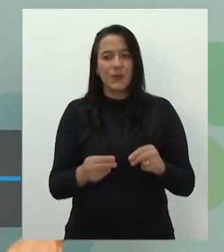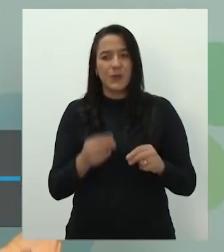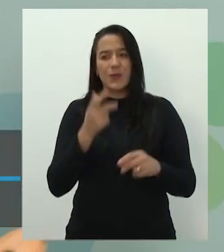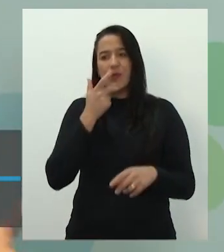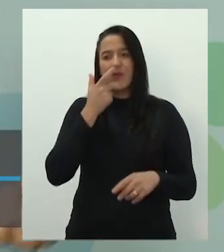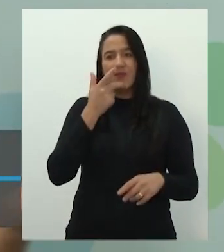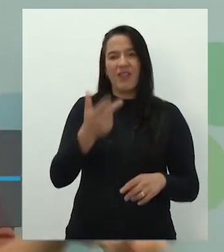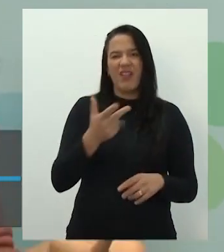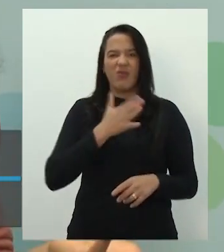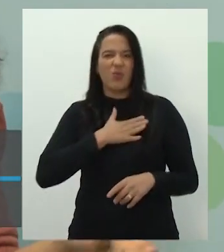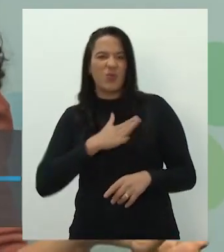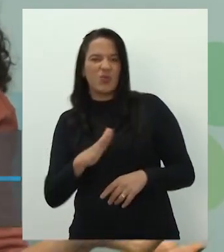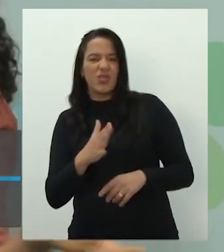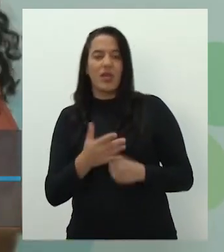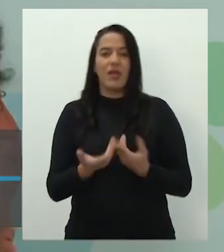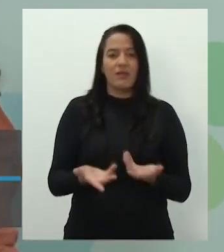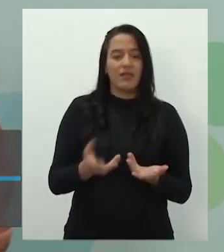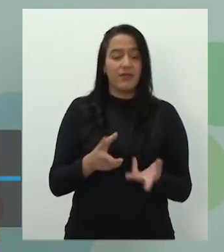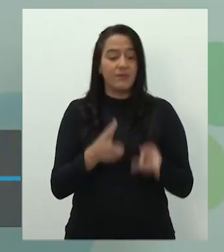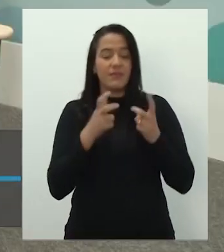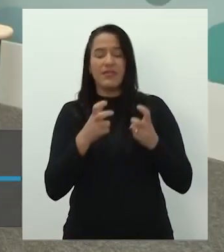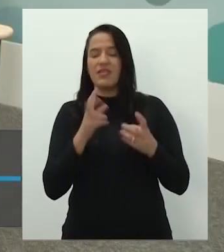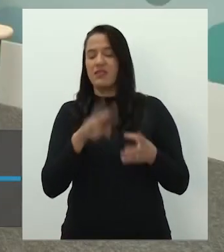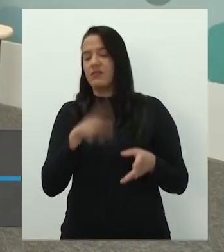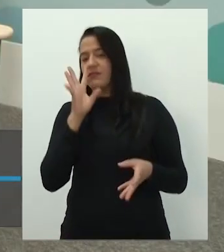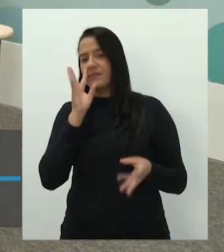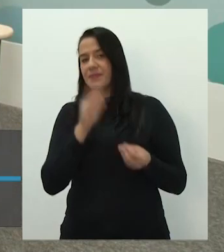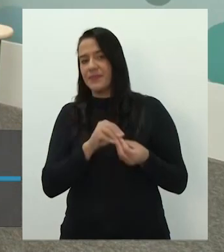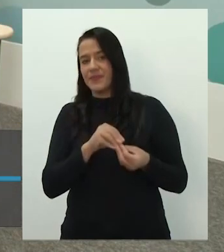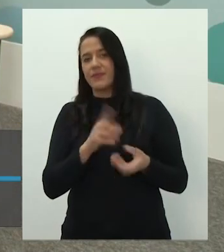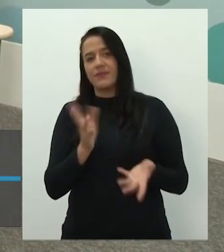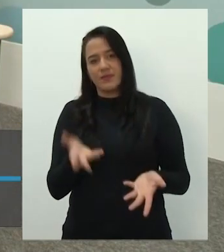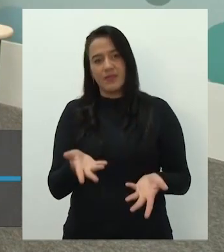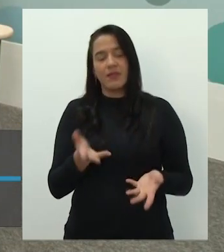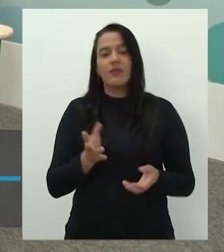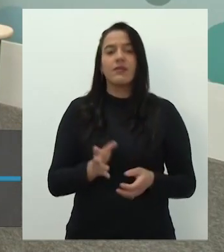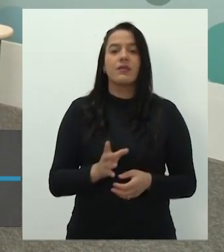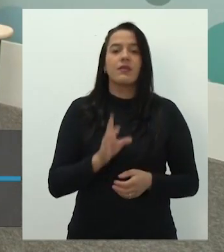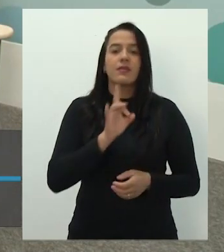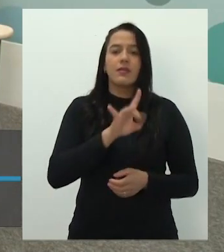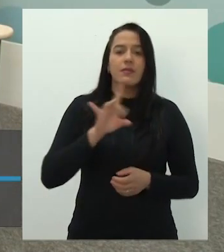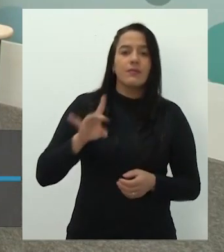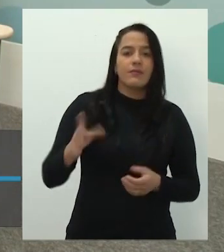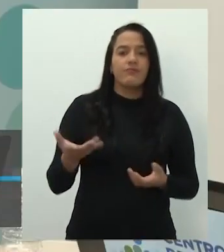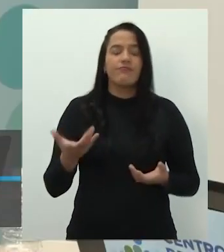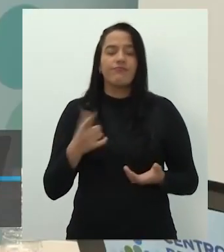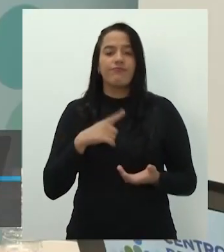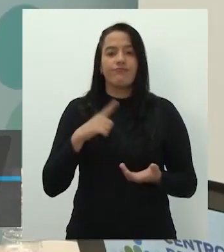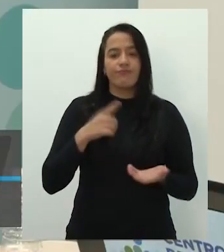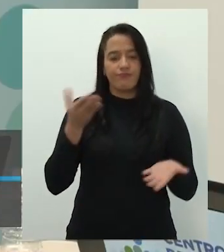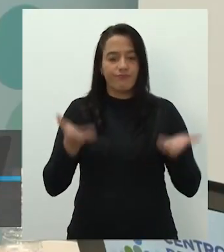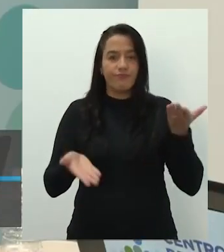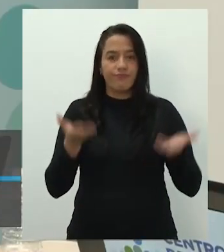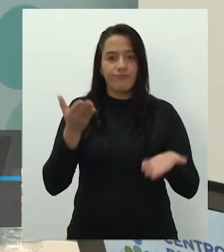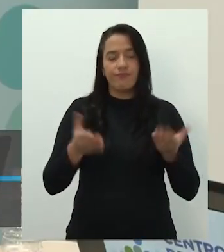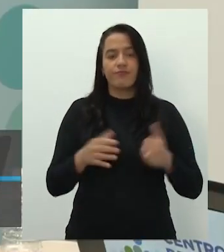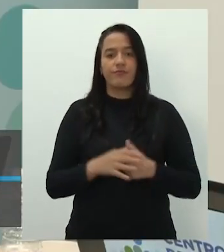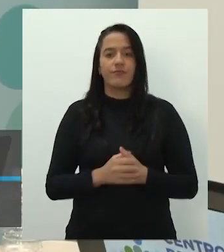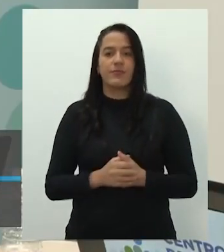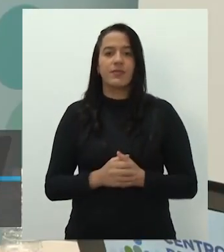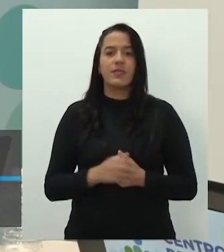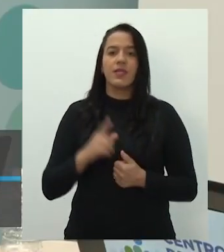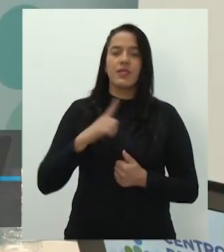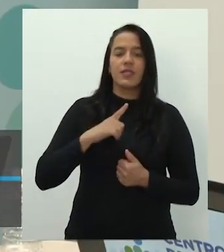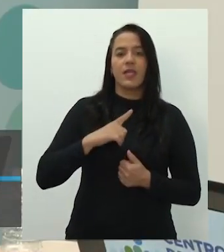Eles reprovaram ali, eles não gostaram, não é, Mauro? Exato. Então, é necessário que haja esse jogo de locutor, interlocutor, O